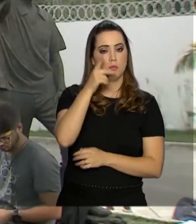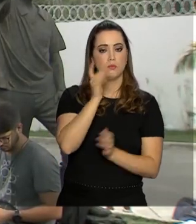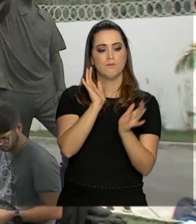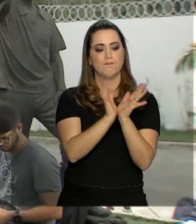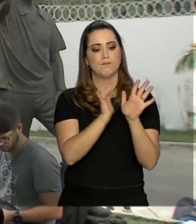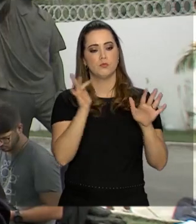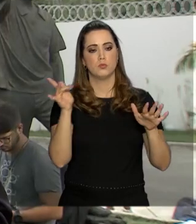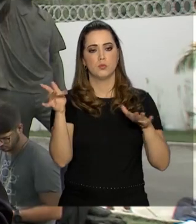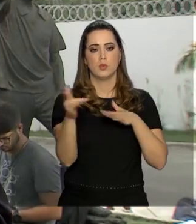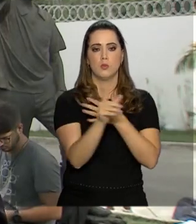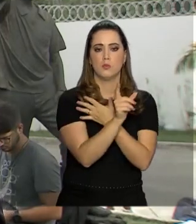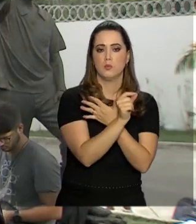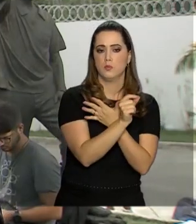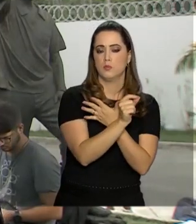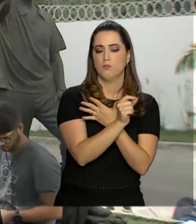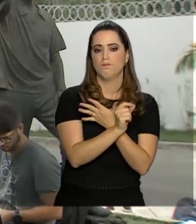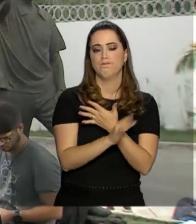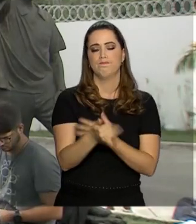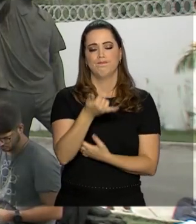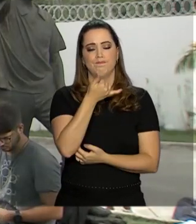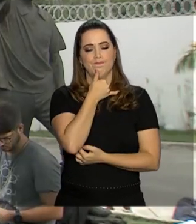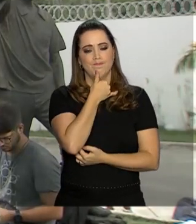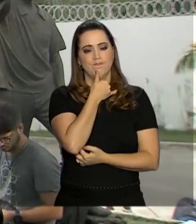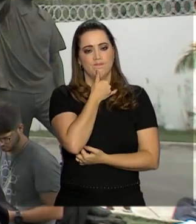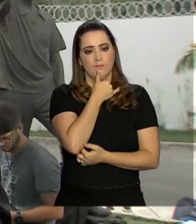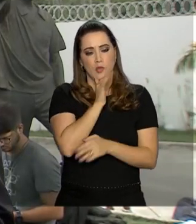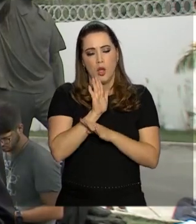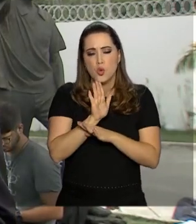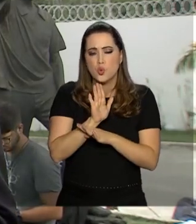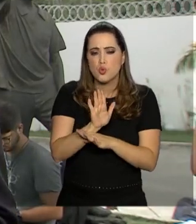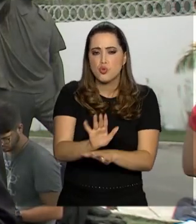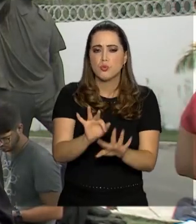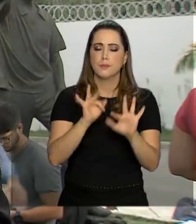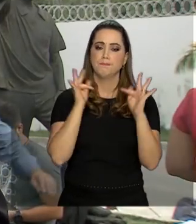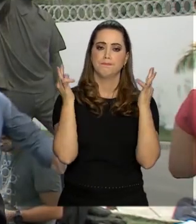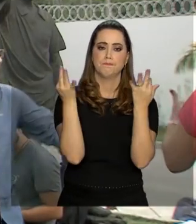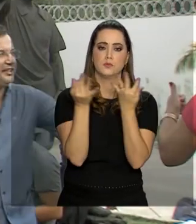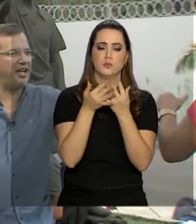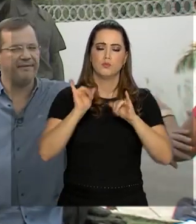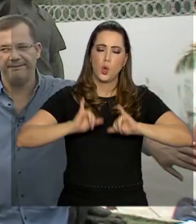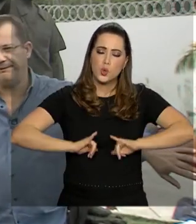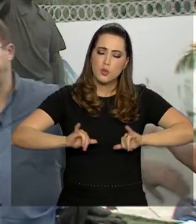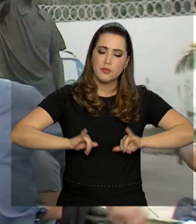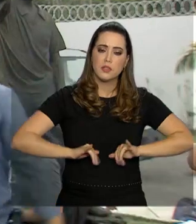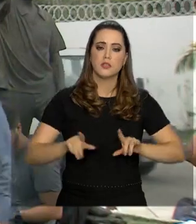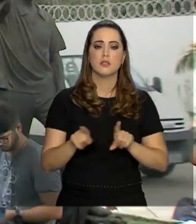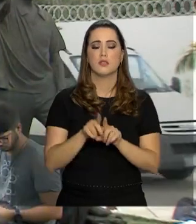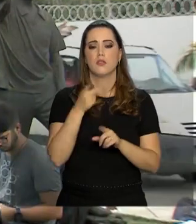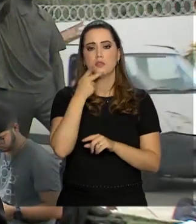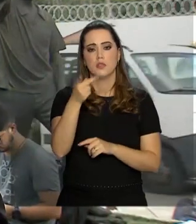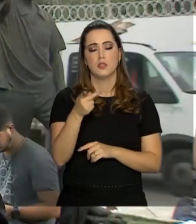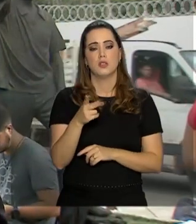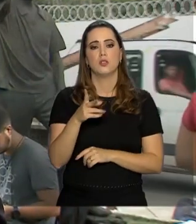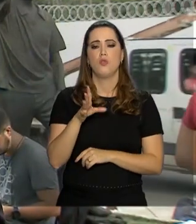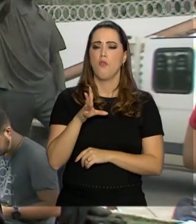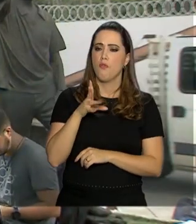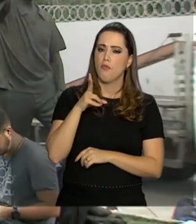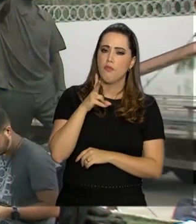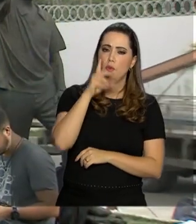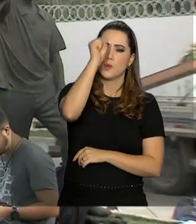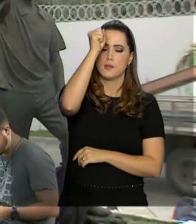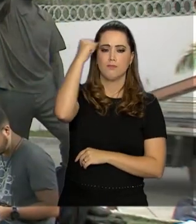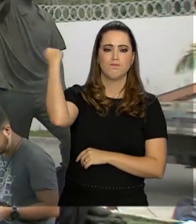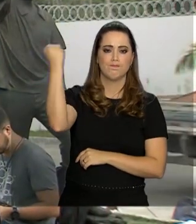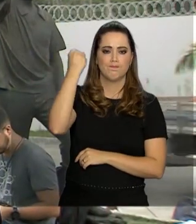social, no Twitter Uma lamentação, prestando solidariedade às famílias da vítima E falando força Flamengo É bom lembrar que o vice